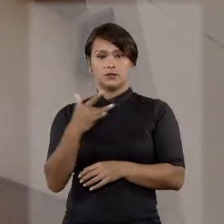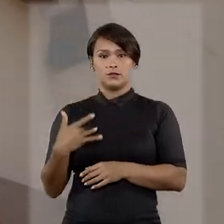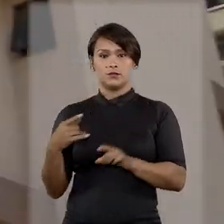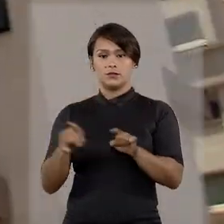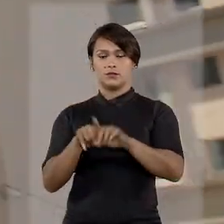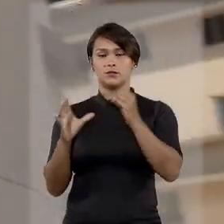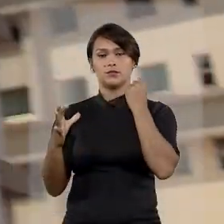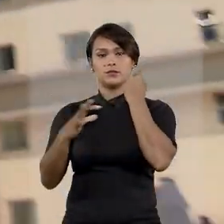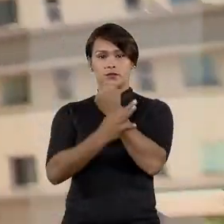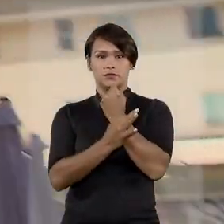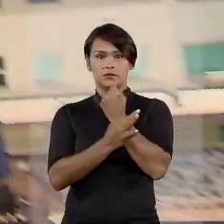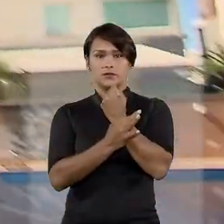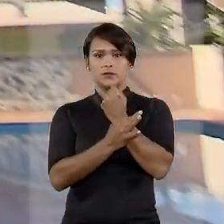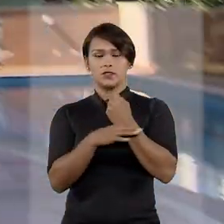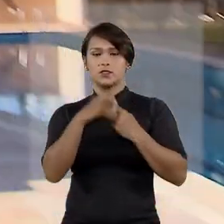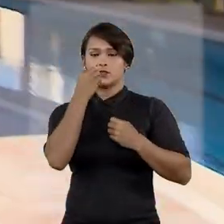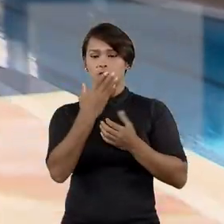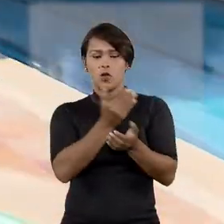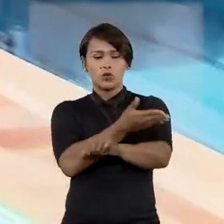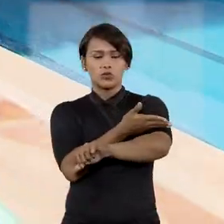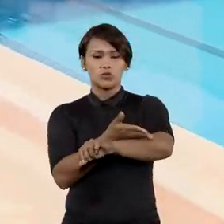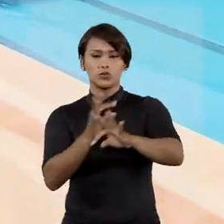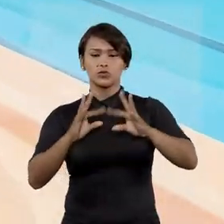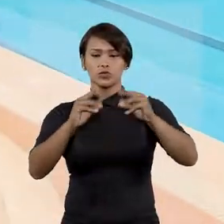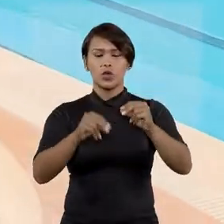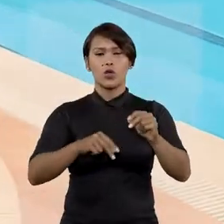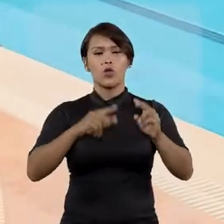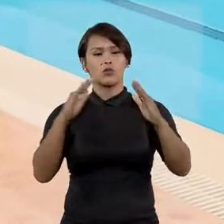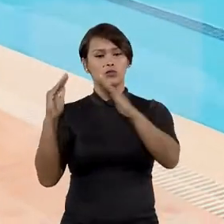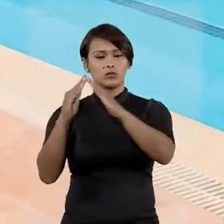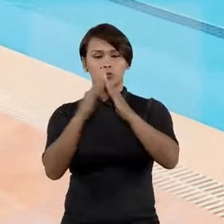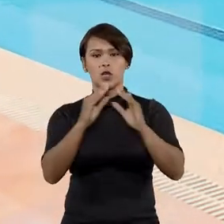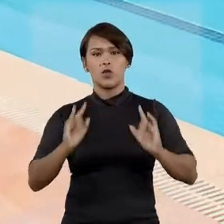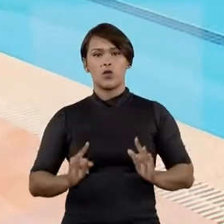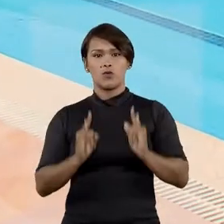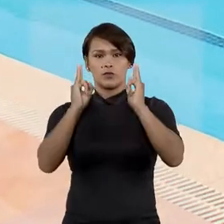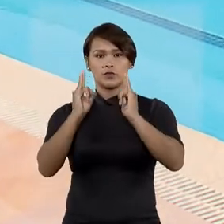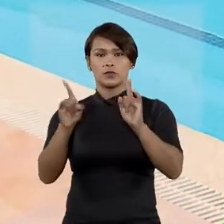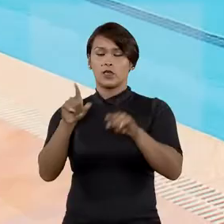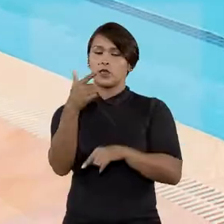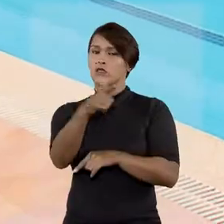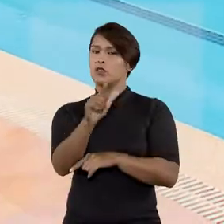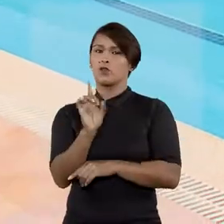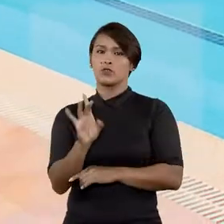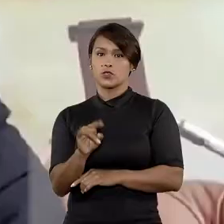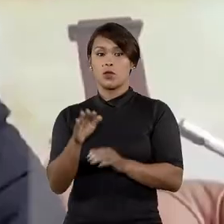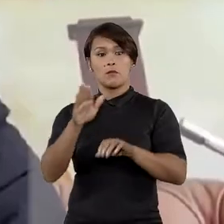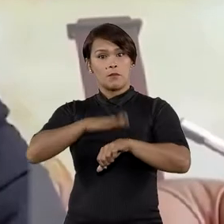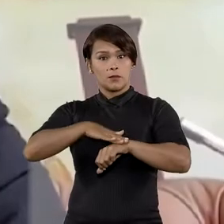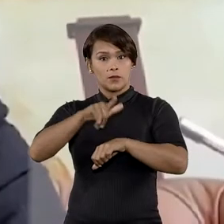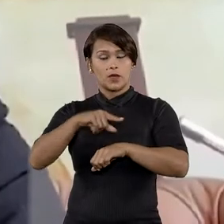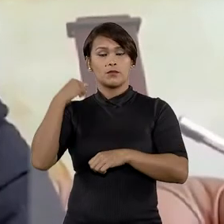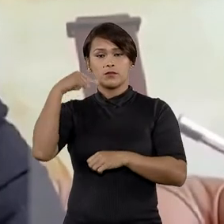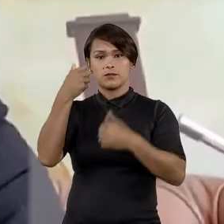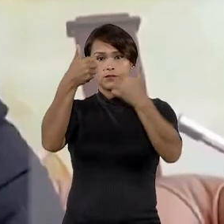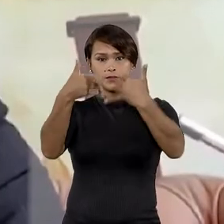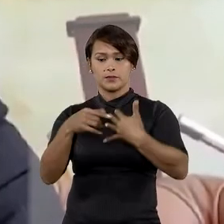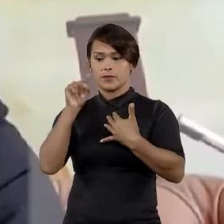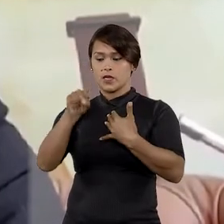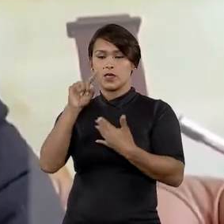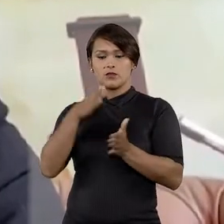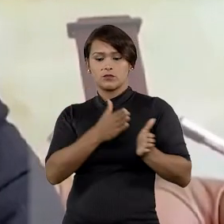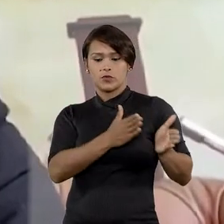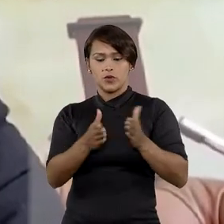salubridade, à segurança e os bons costumes dos demais moradores do prédio. E não é só isso. Este advogado